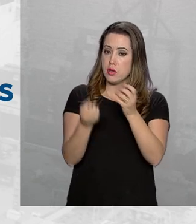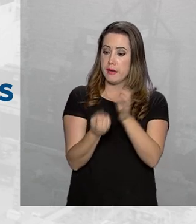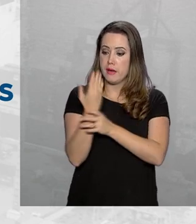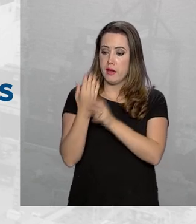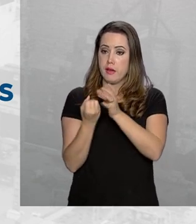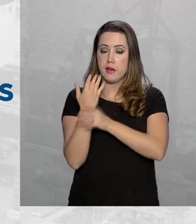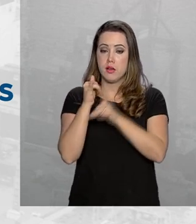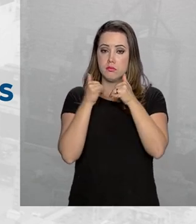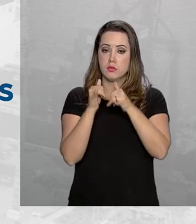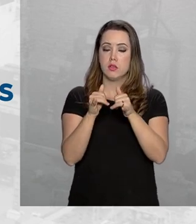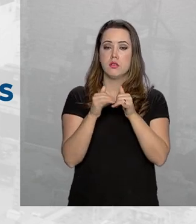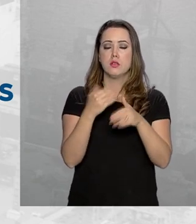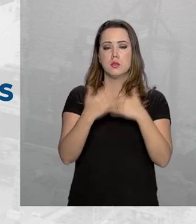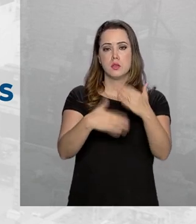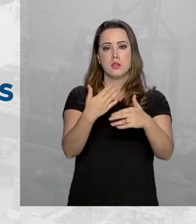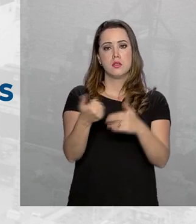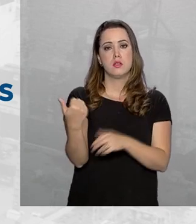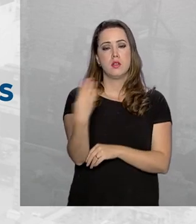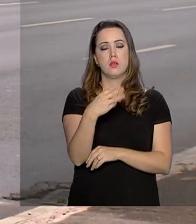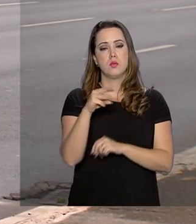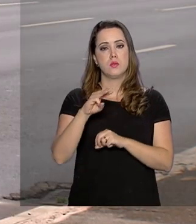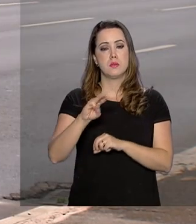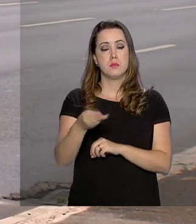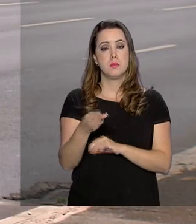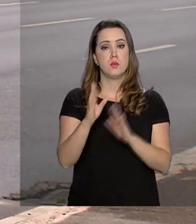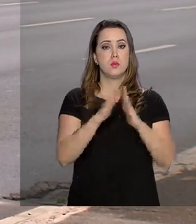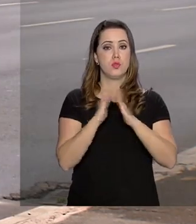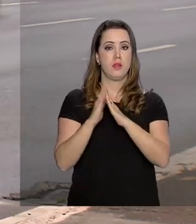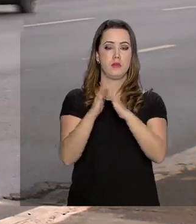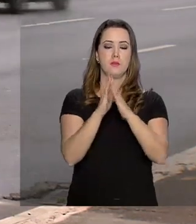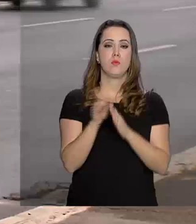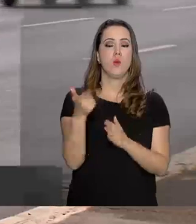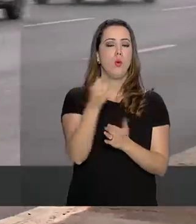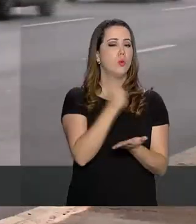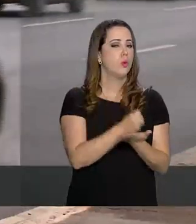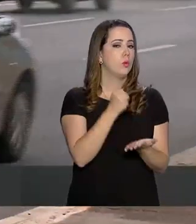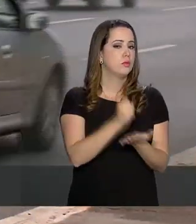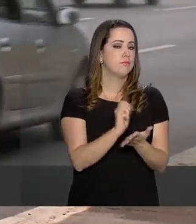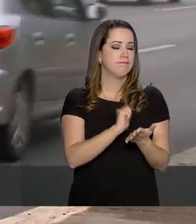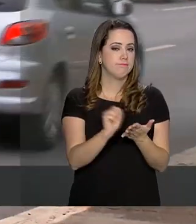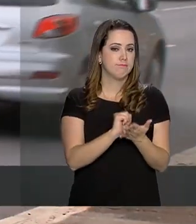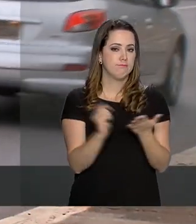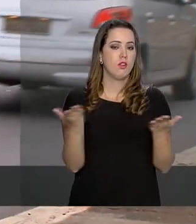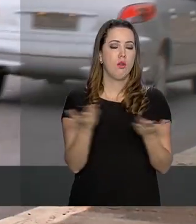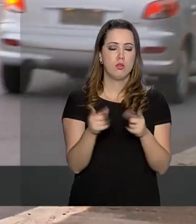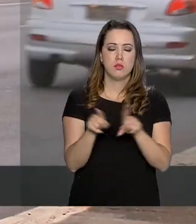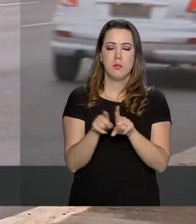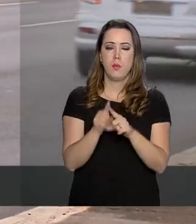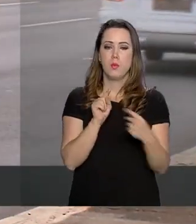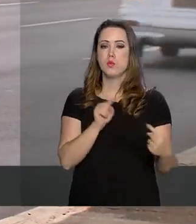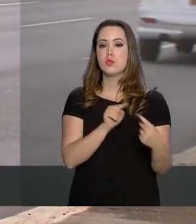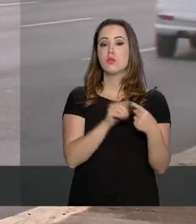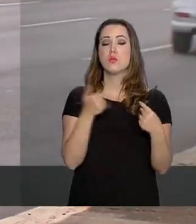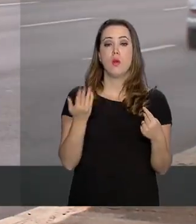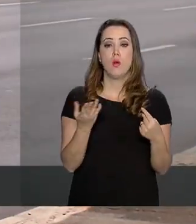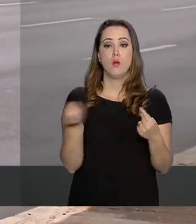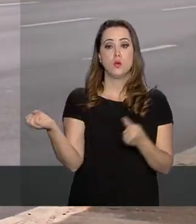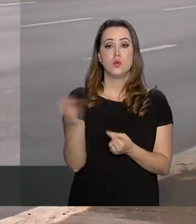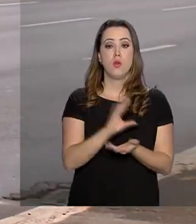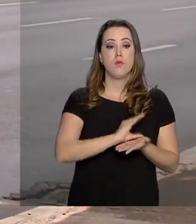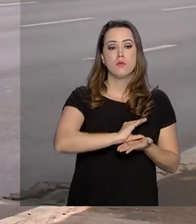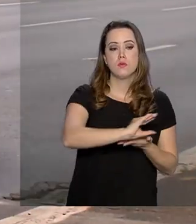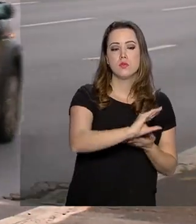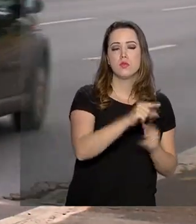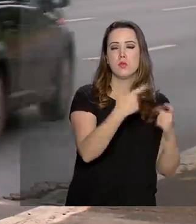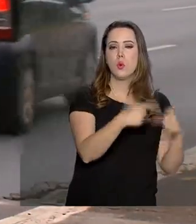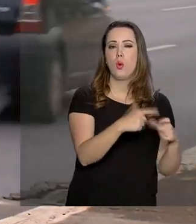para atender 14 milhões de residências. O outro contrato assinado nesta segunda-feira também prevê novos investimentos no Porto